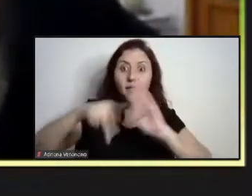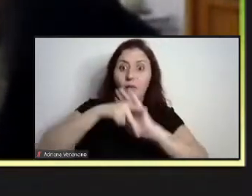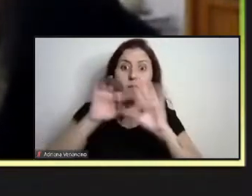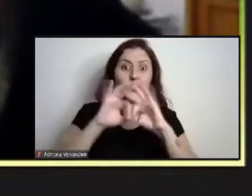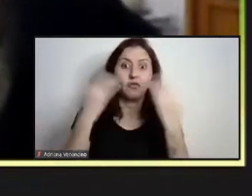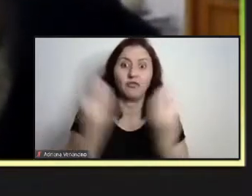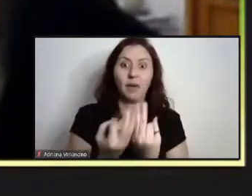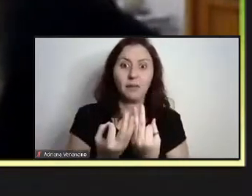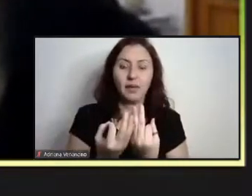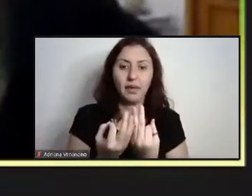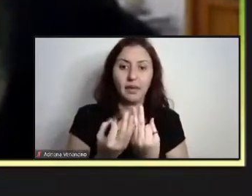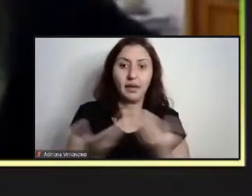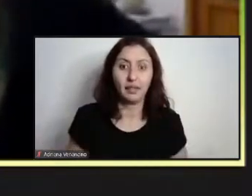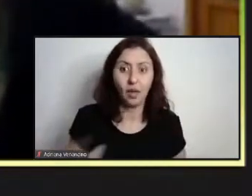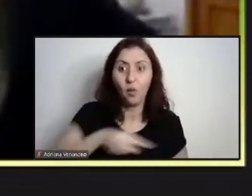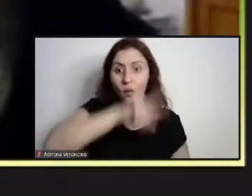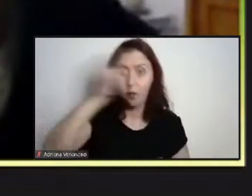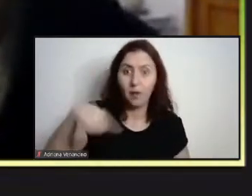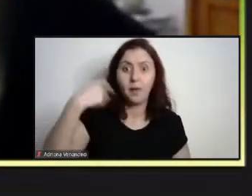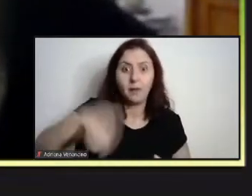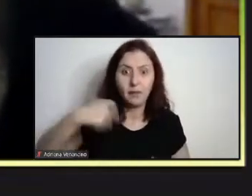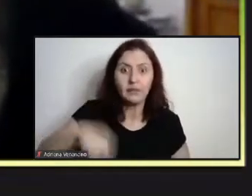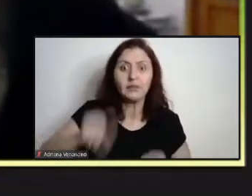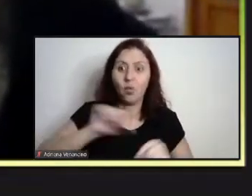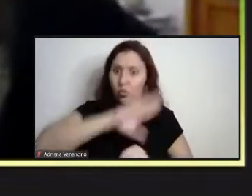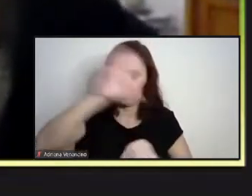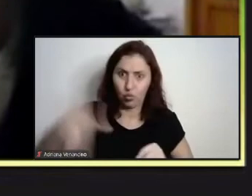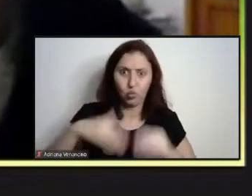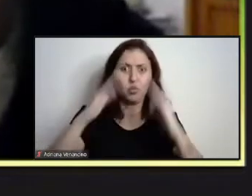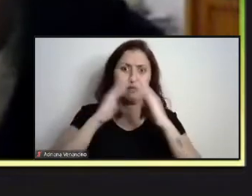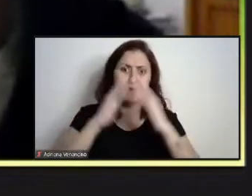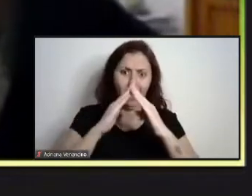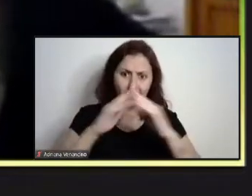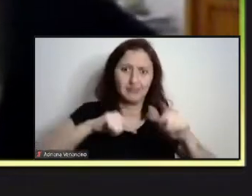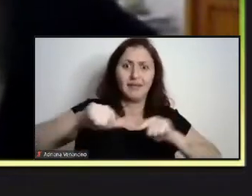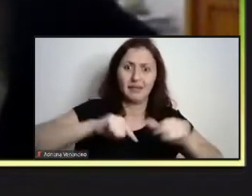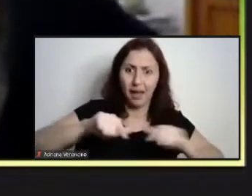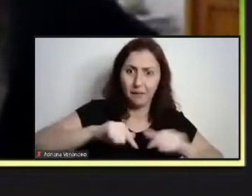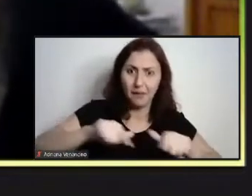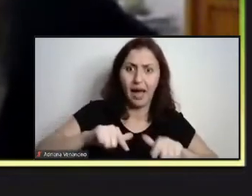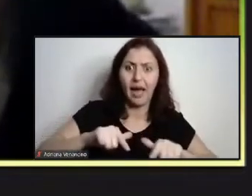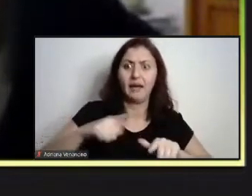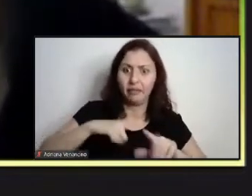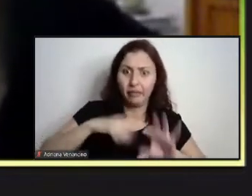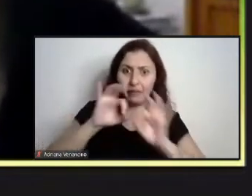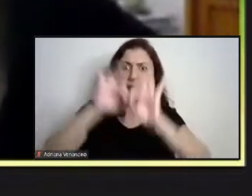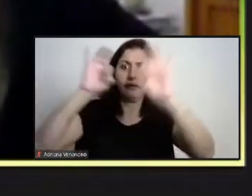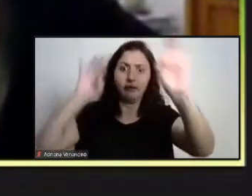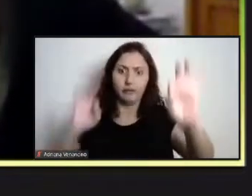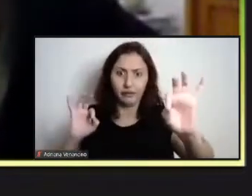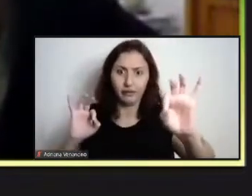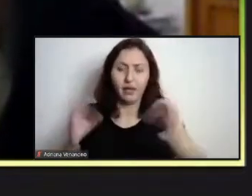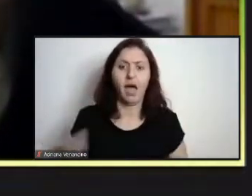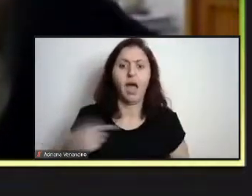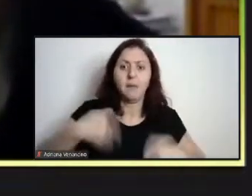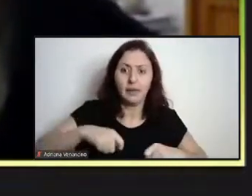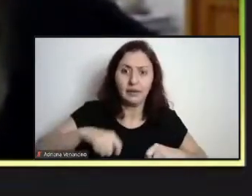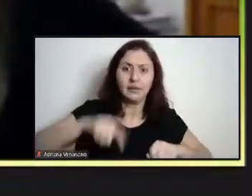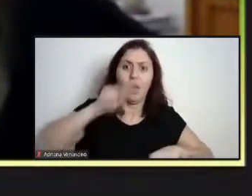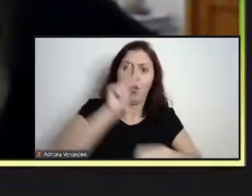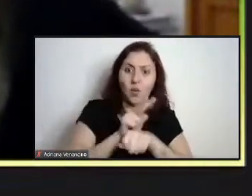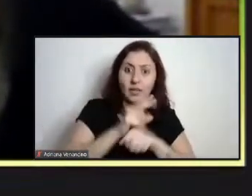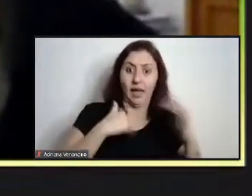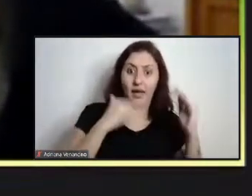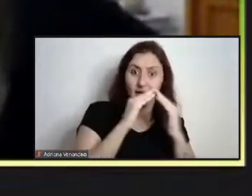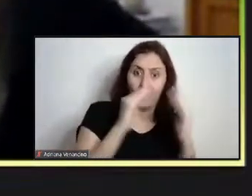trabalho, muitos estão em trabalho de home office, trabalham à distância, ao mesmo tempo que você tem que dar conta das tarefas, tem que dar conta